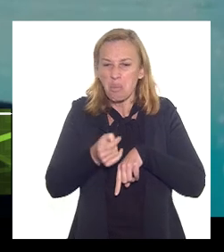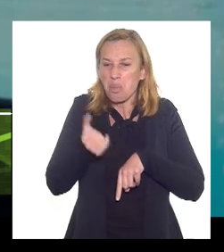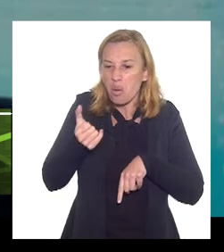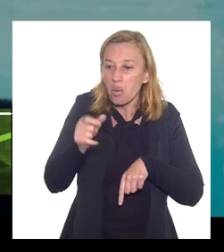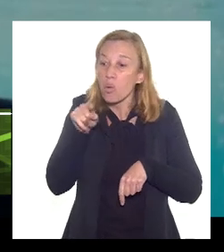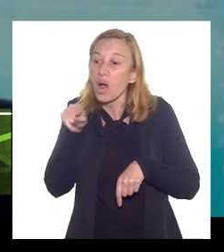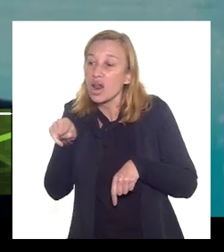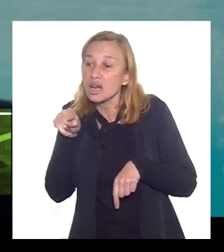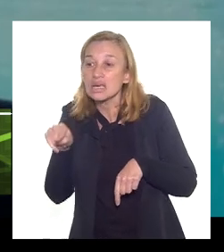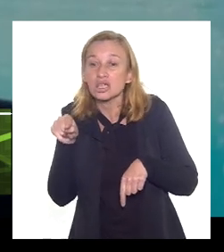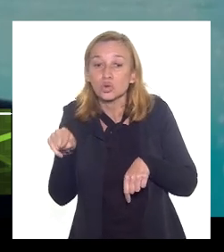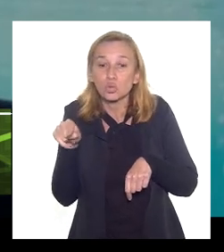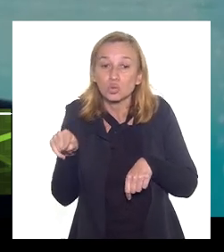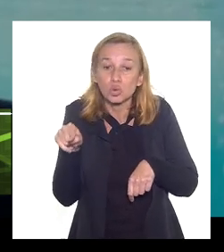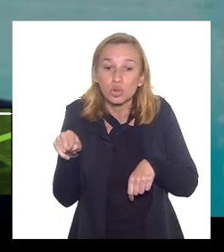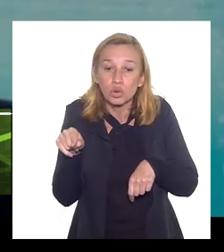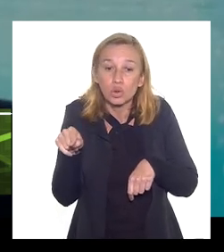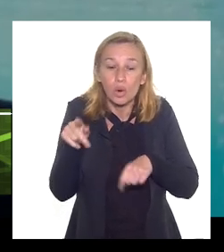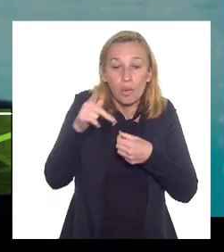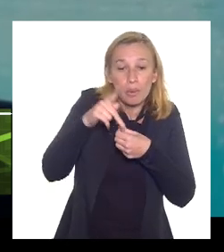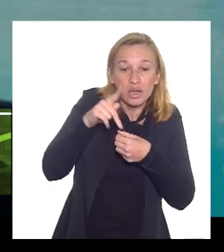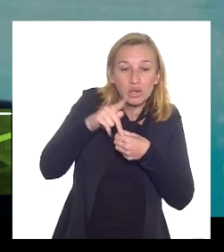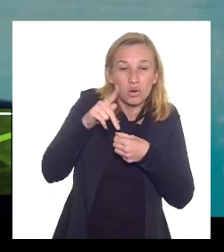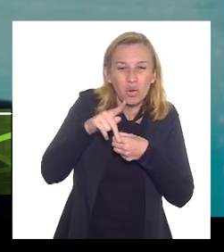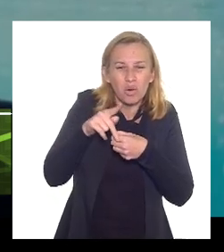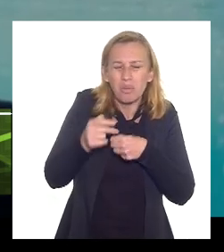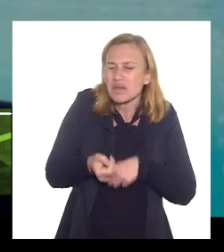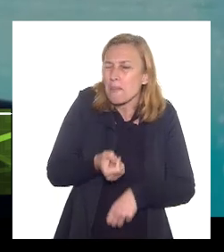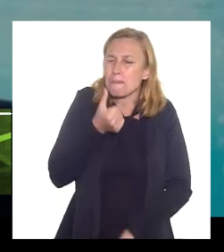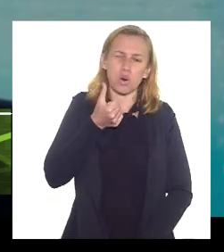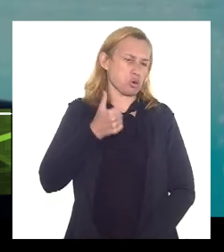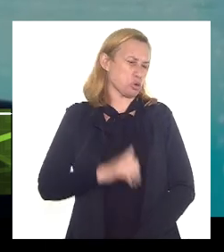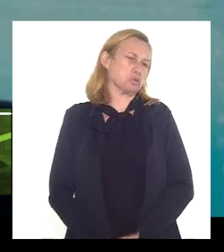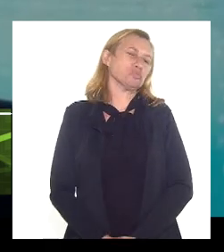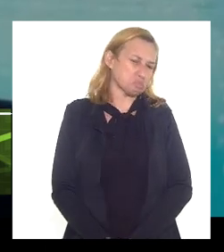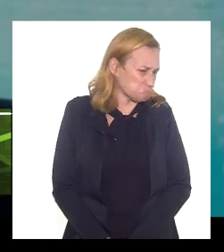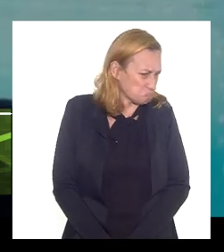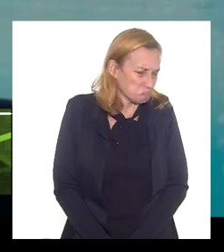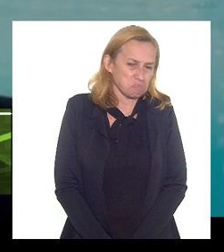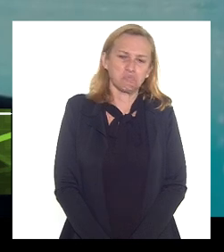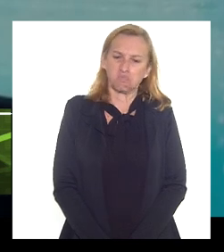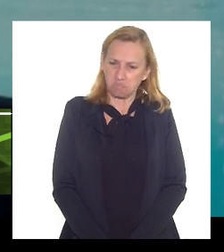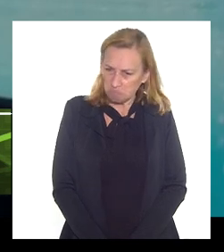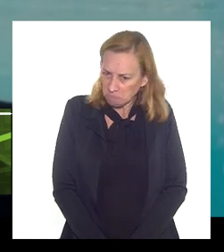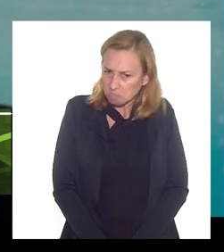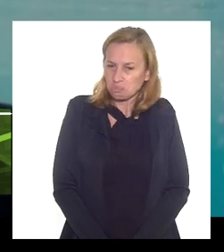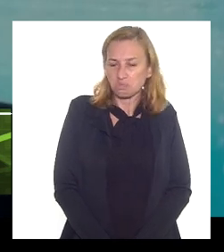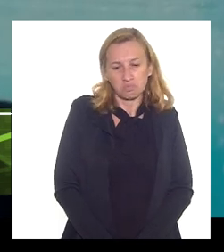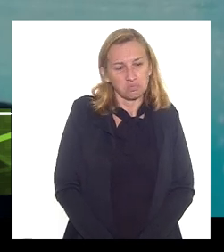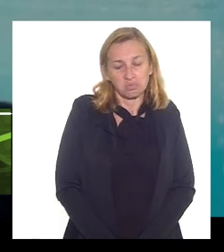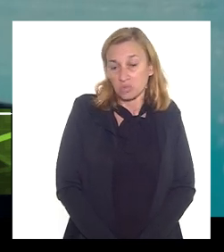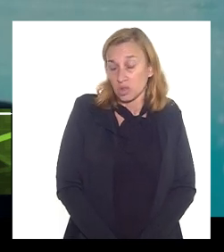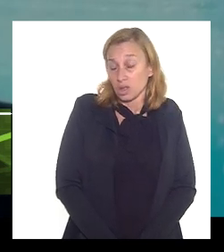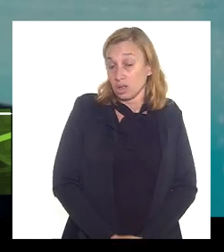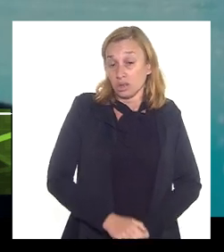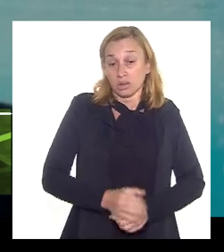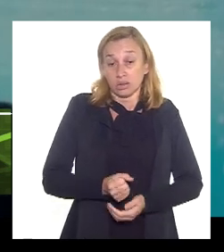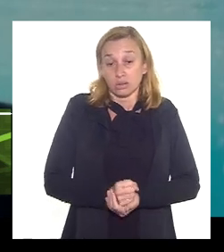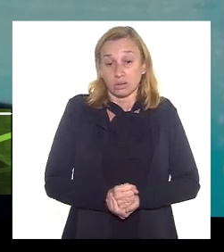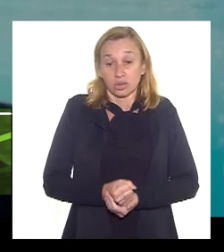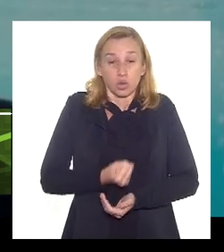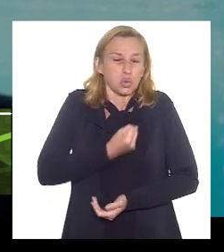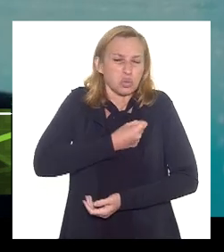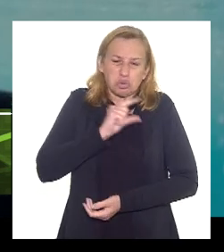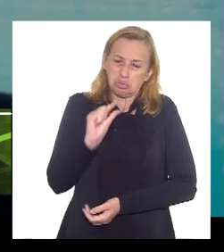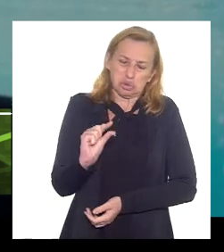ali no petróleo mas é muito pouco não tem materialidade são frações muito pequenas